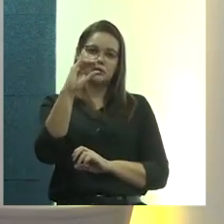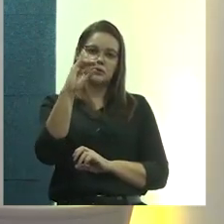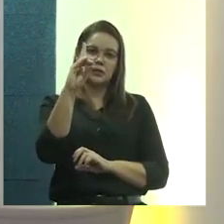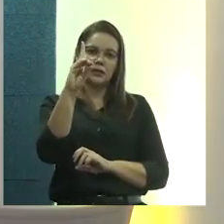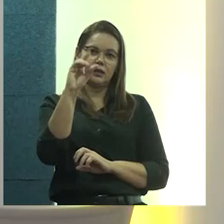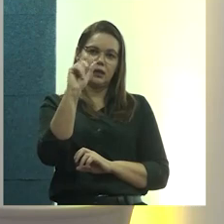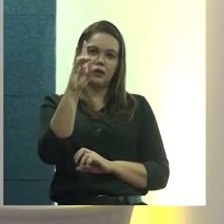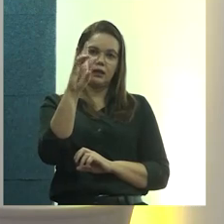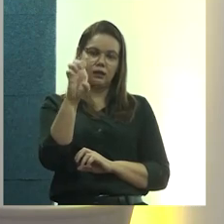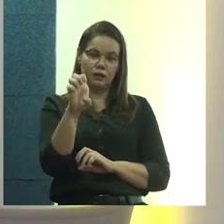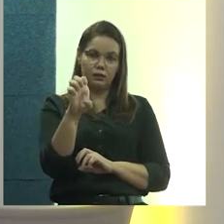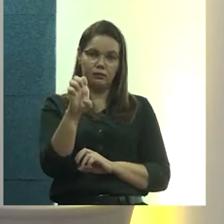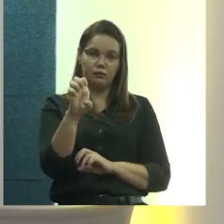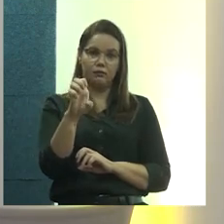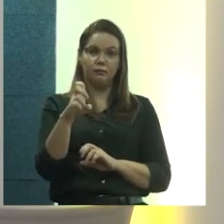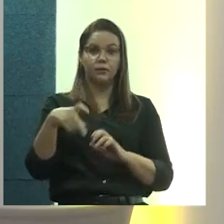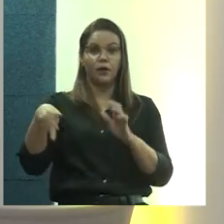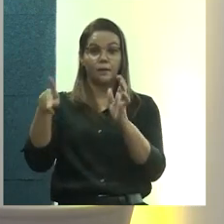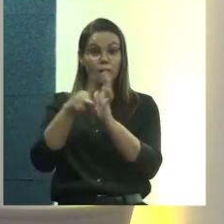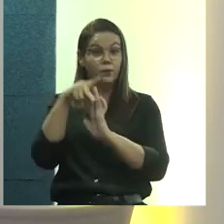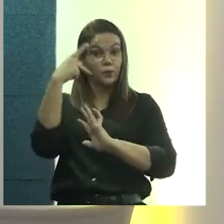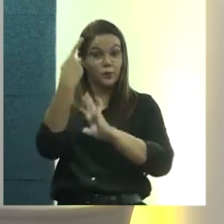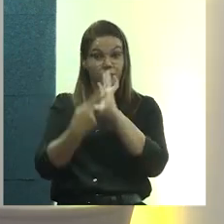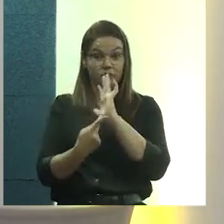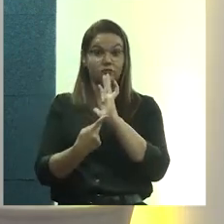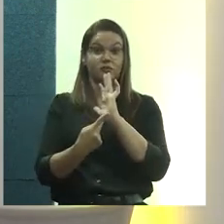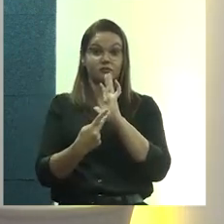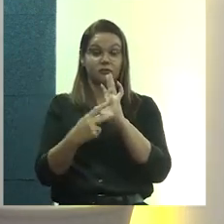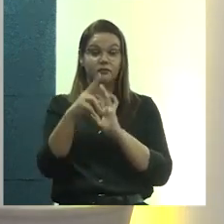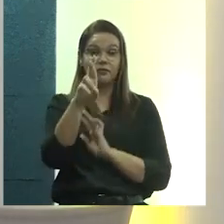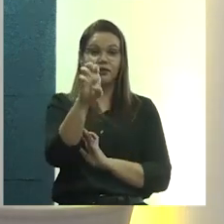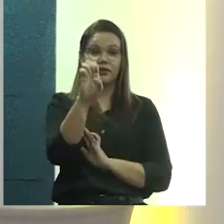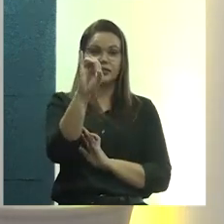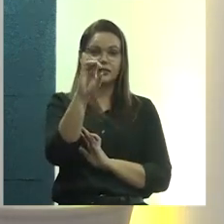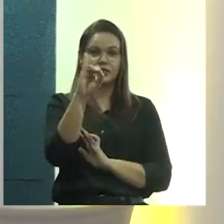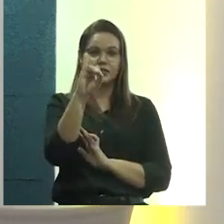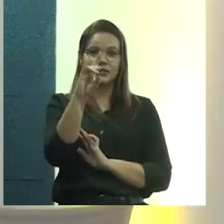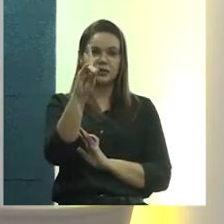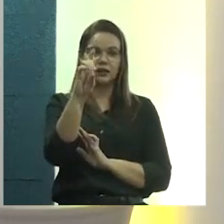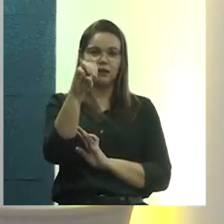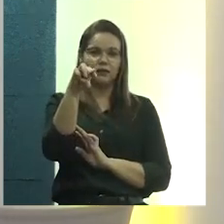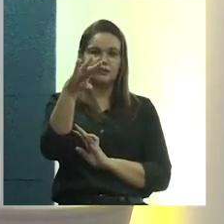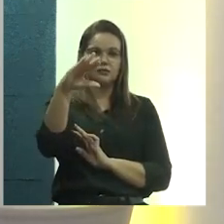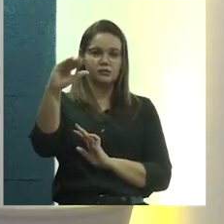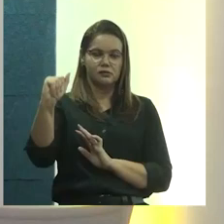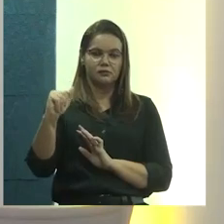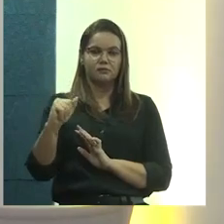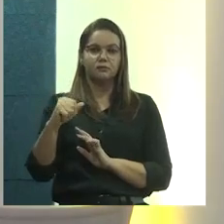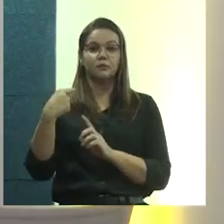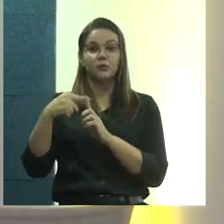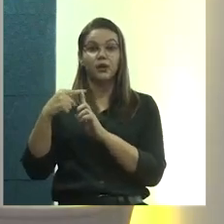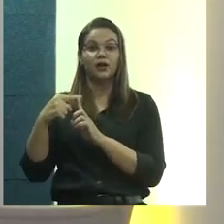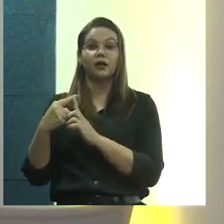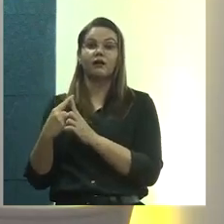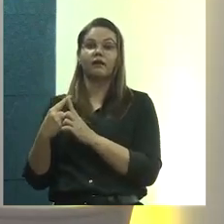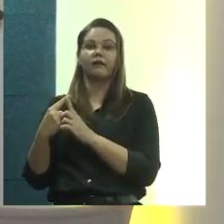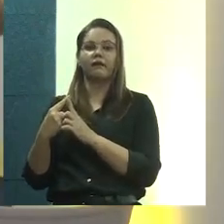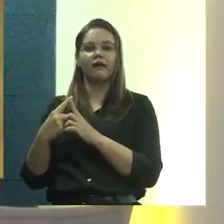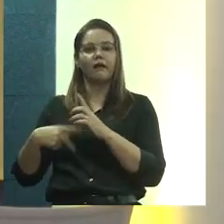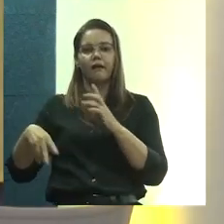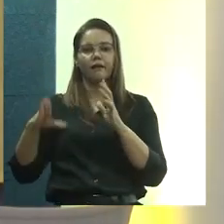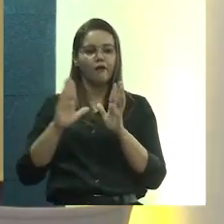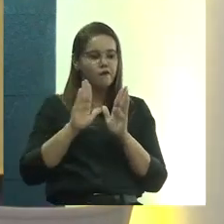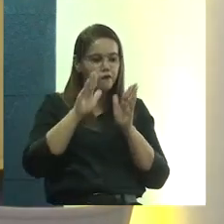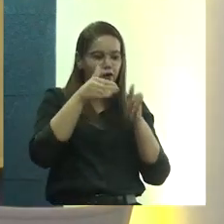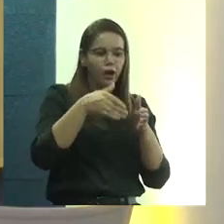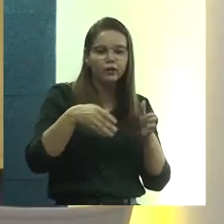colado, muito inspirado na experiência da Bahia, né? Ele é o primeiro curso de pós